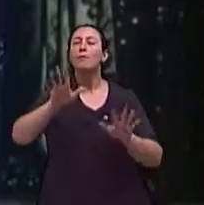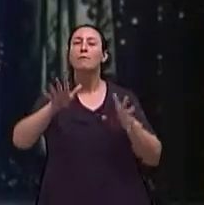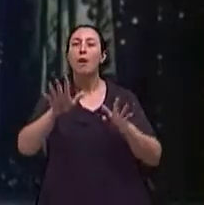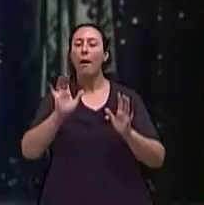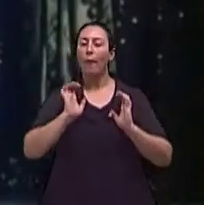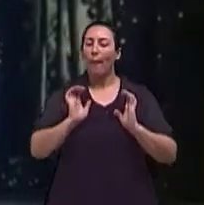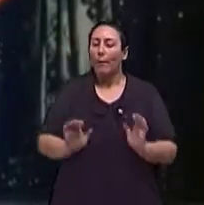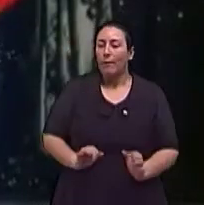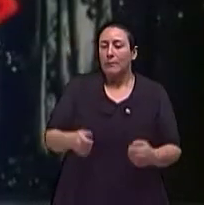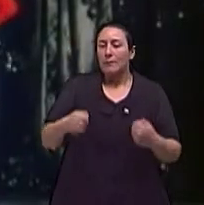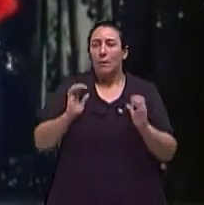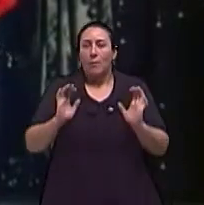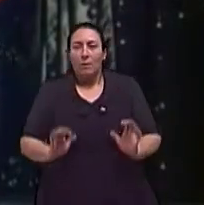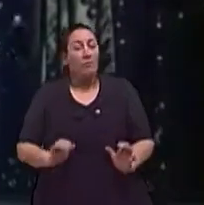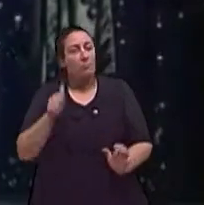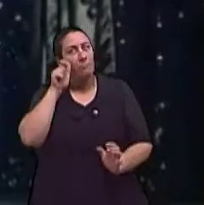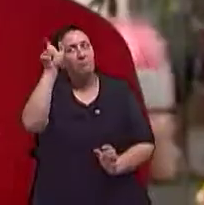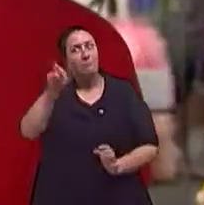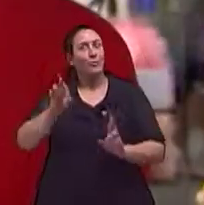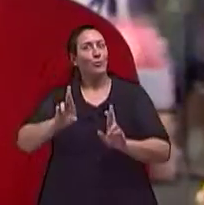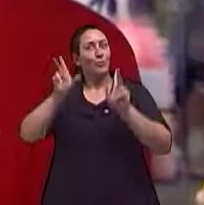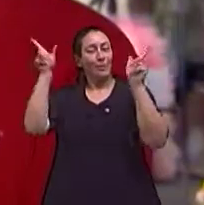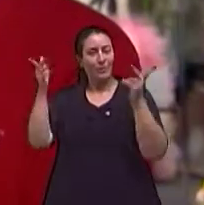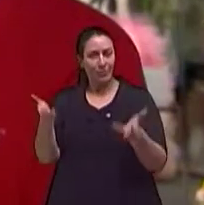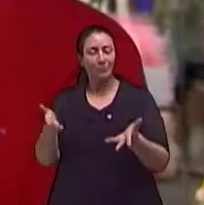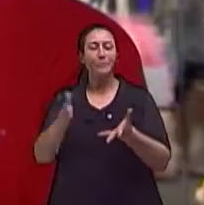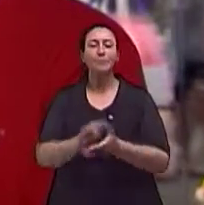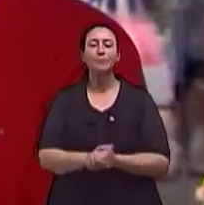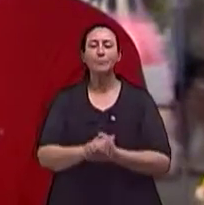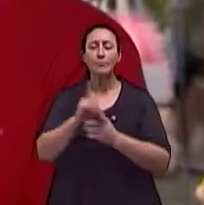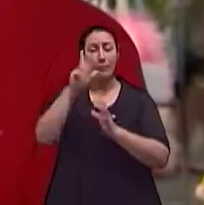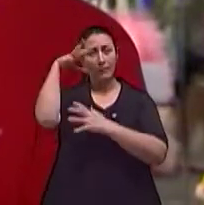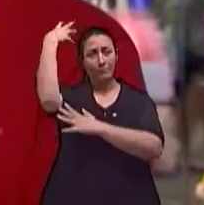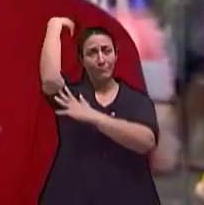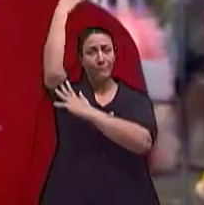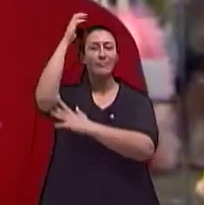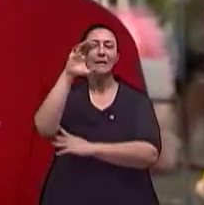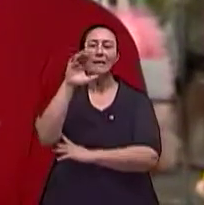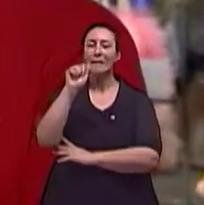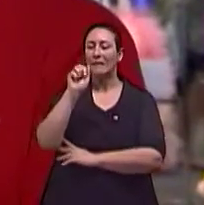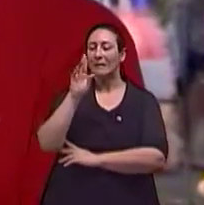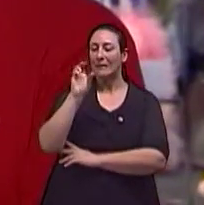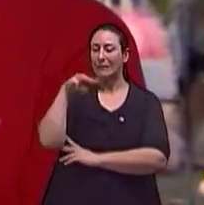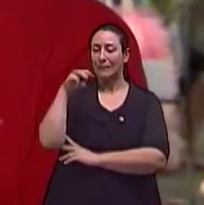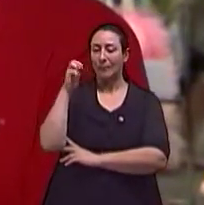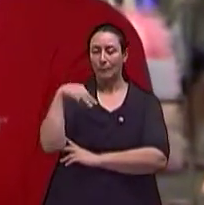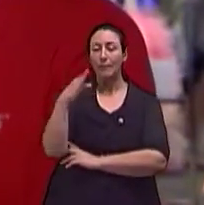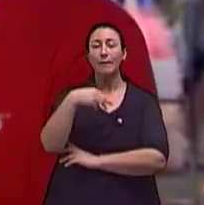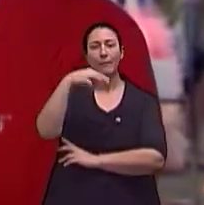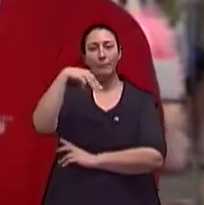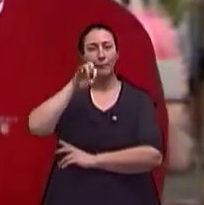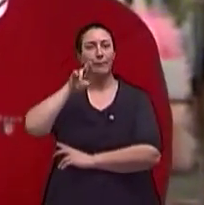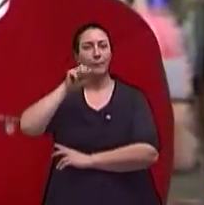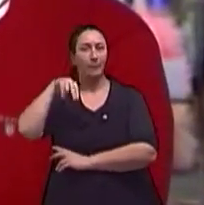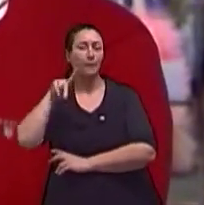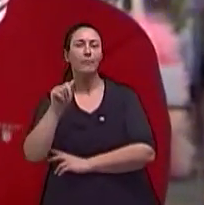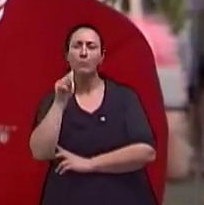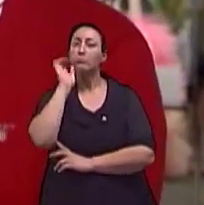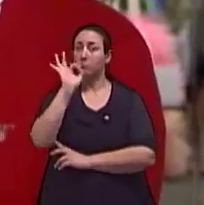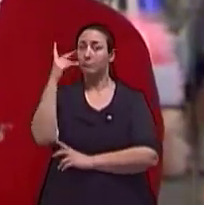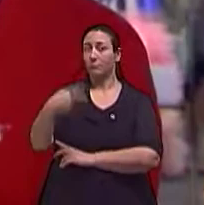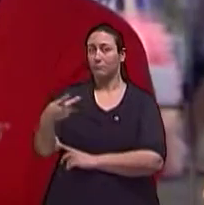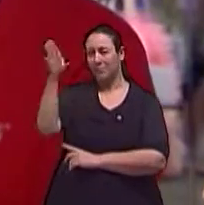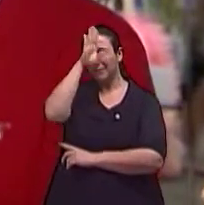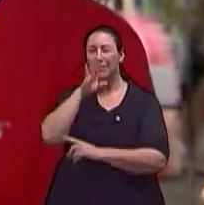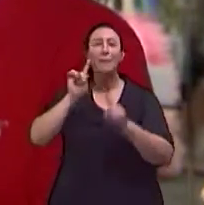comportada, se a gente comparar com os ícones de hoje. A Carmen Miranda, ela se tornou, com o tempo, um ícone brasileiro, mas um ícone muito mais